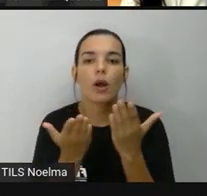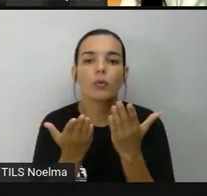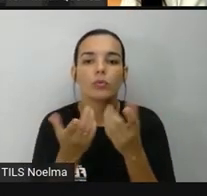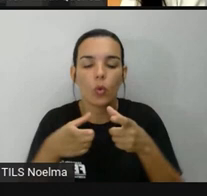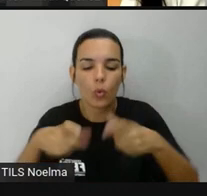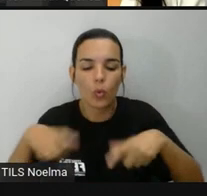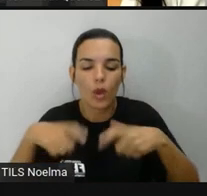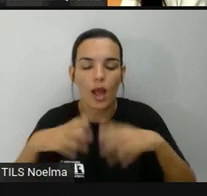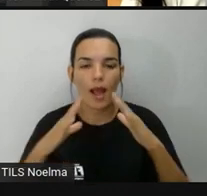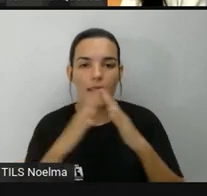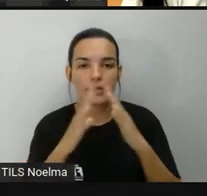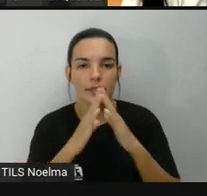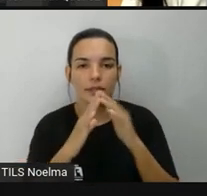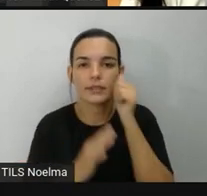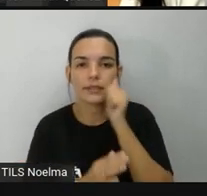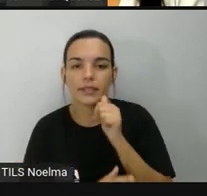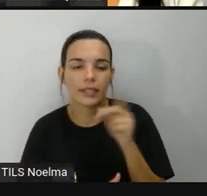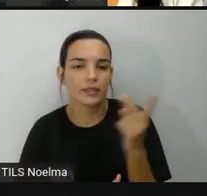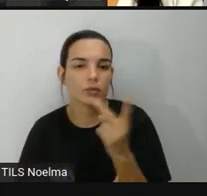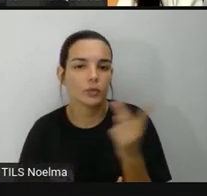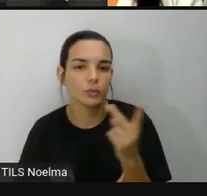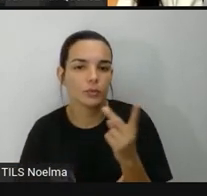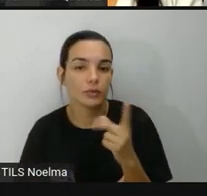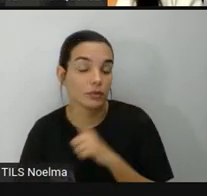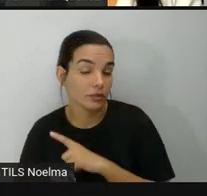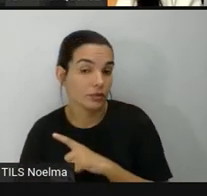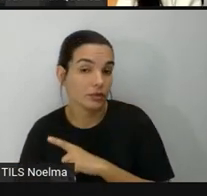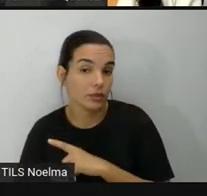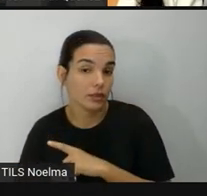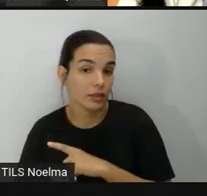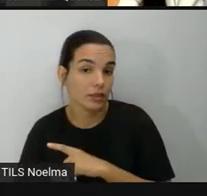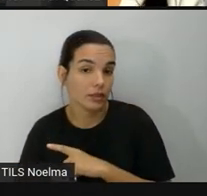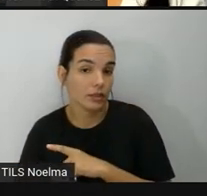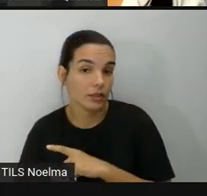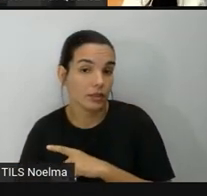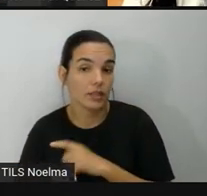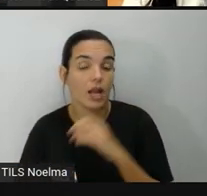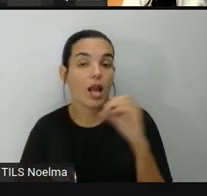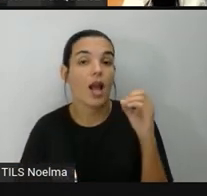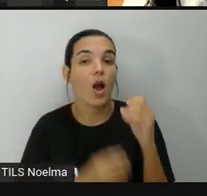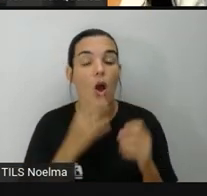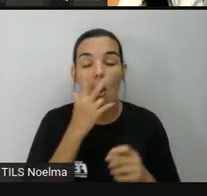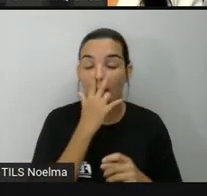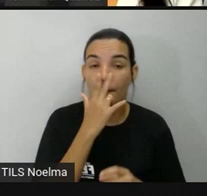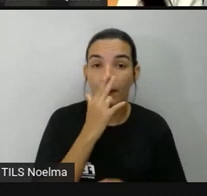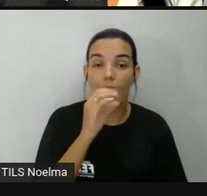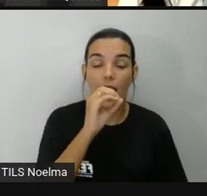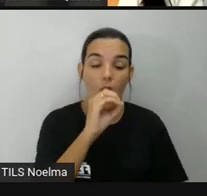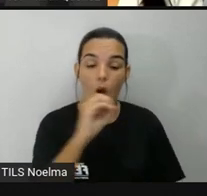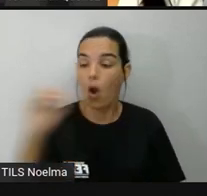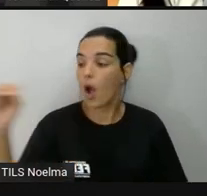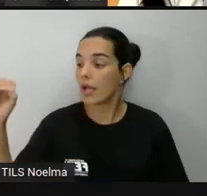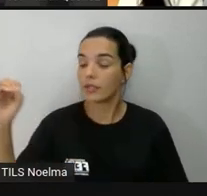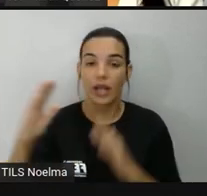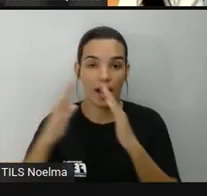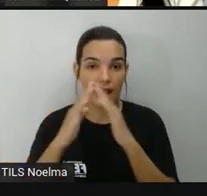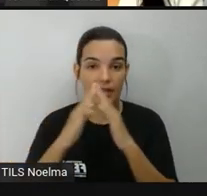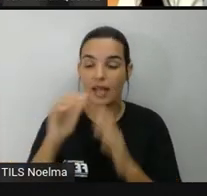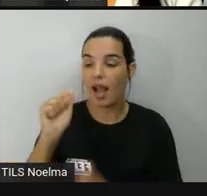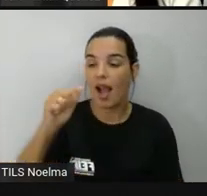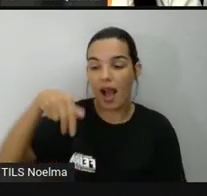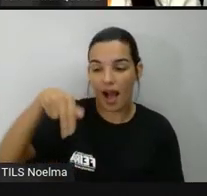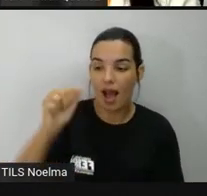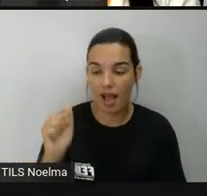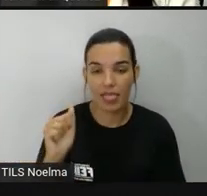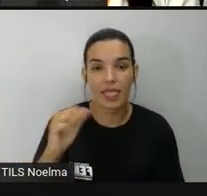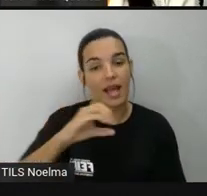meninas? Podemos dizer que a casa de Ana, ela está a oeste. E a casa de Clara vai estar o quê?